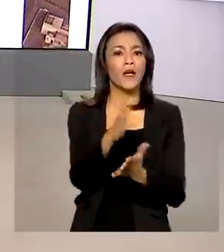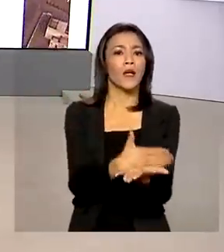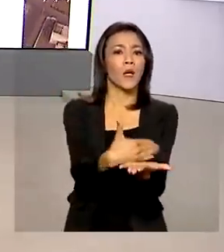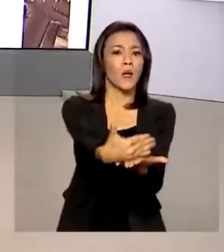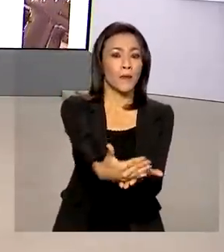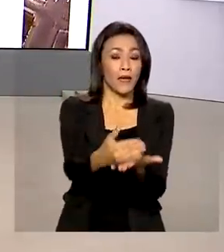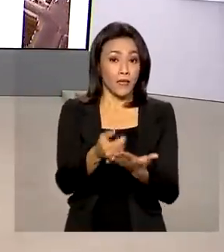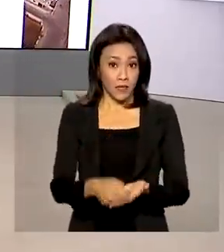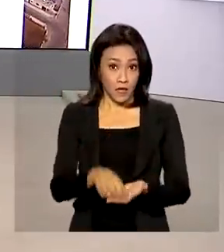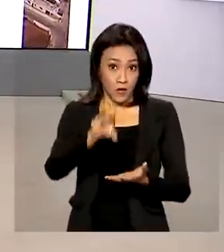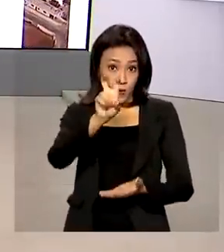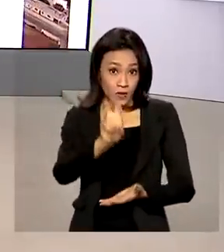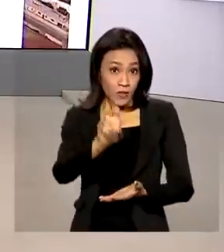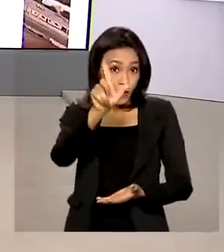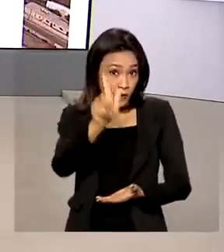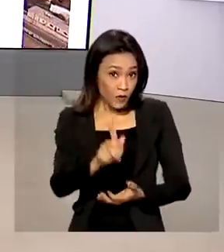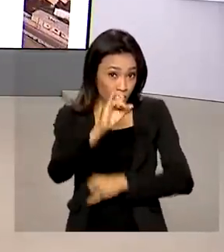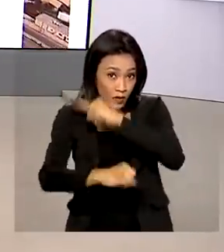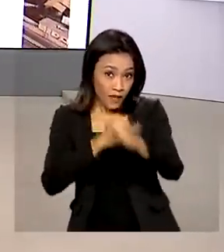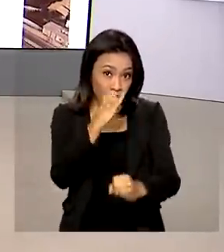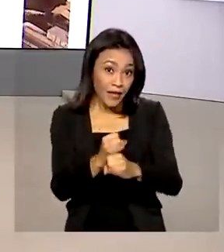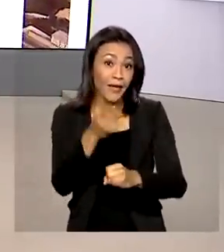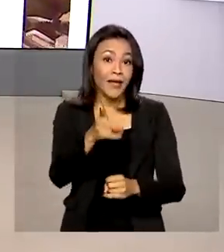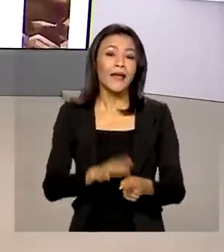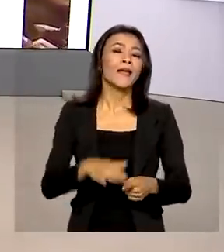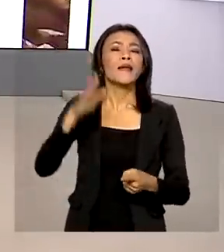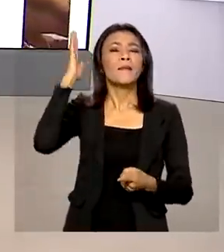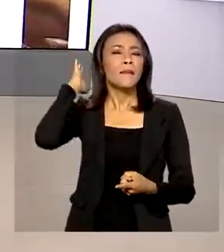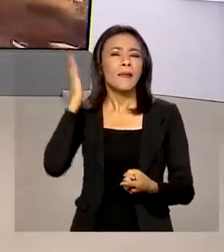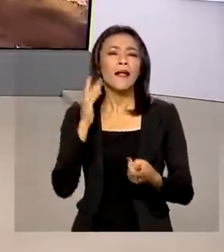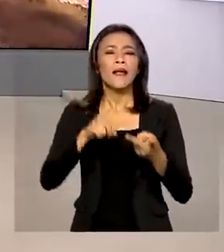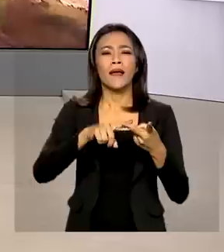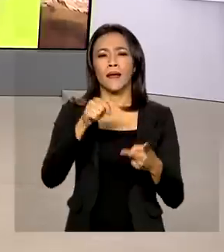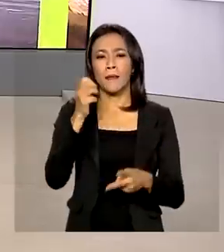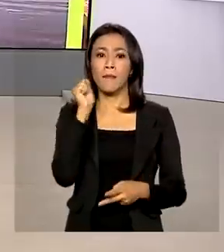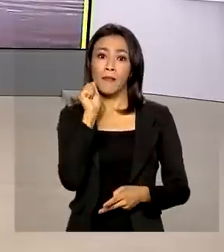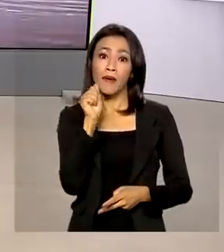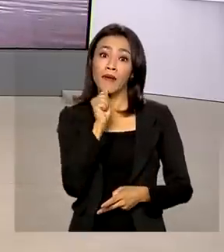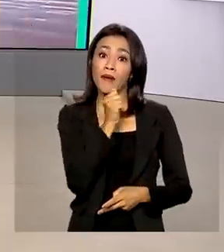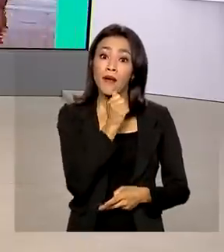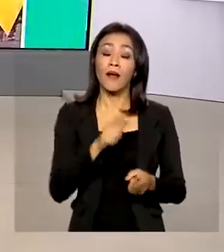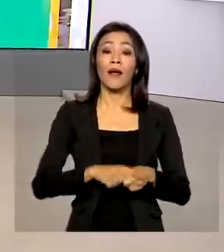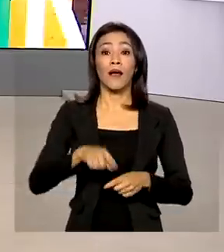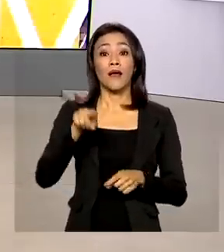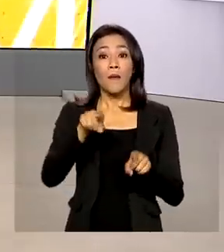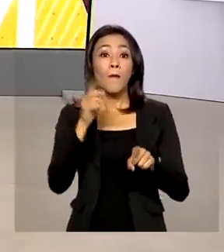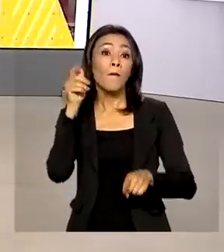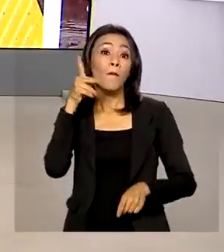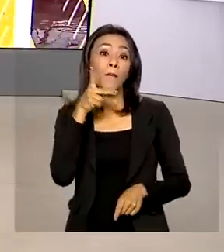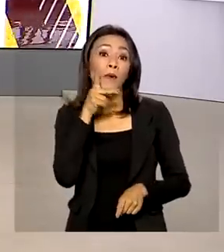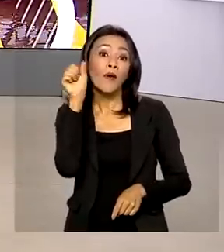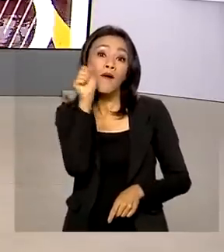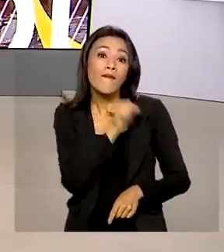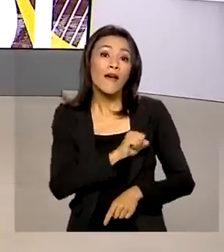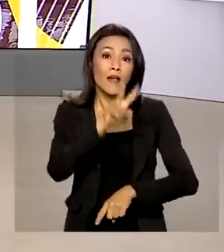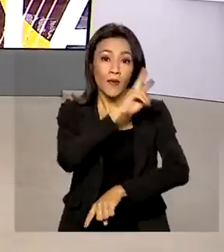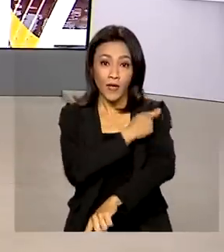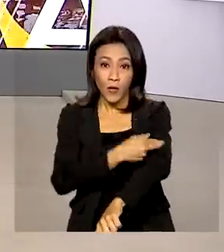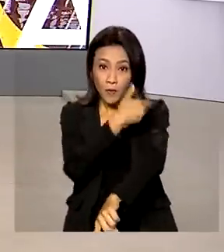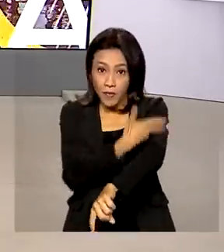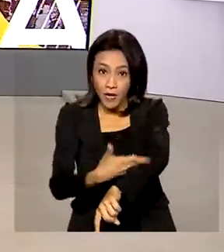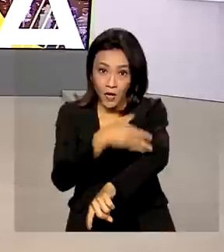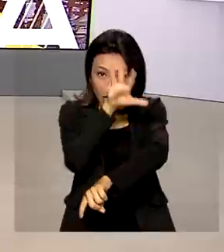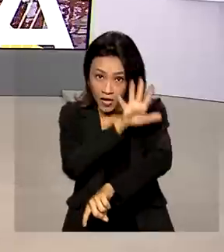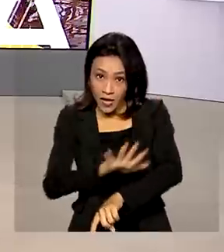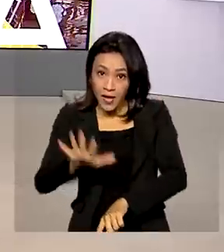5G será ativado nas cidades de Belém, Macapá, Manaus, Porto Velho e Rio Branco, todas na região